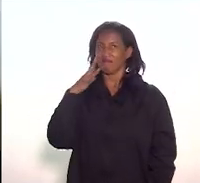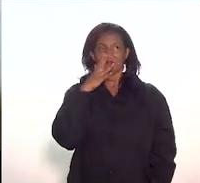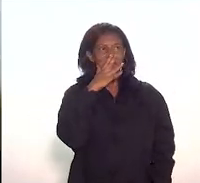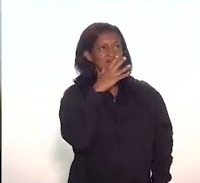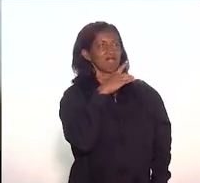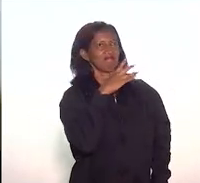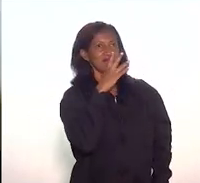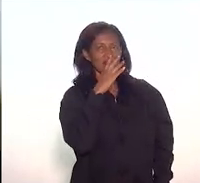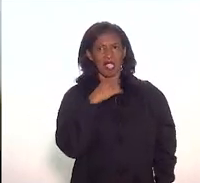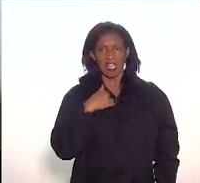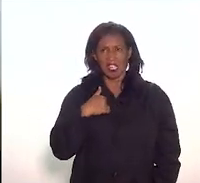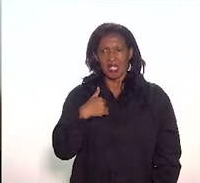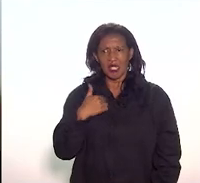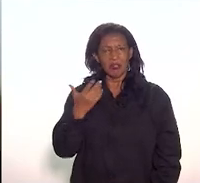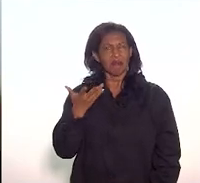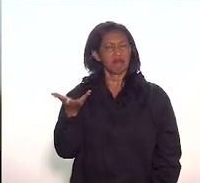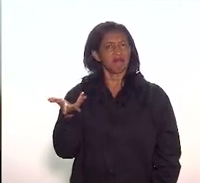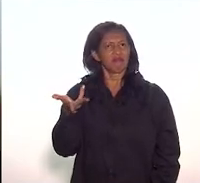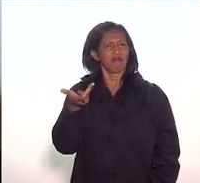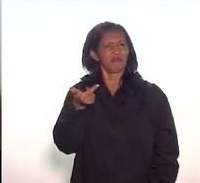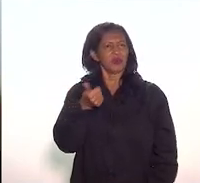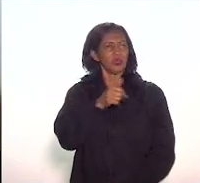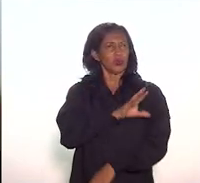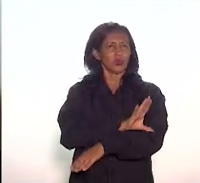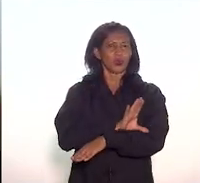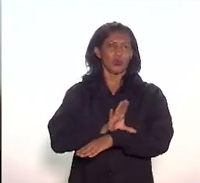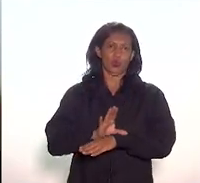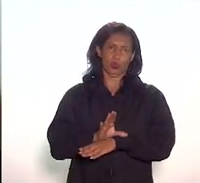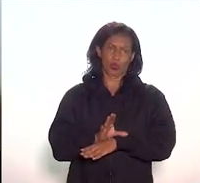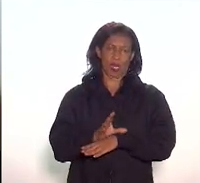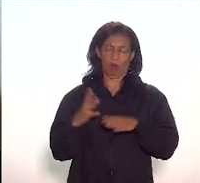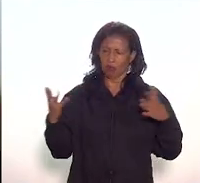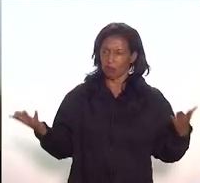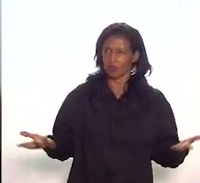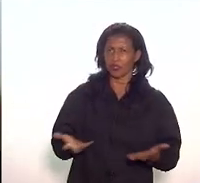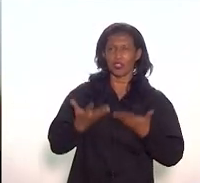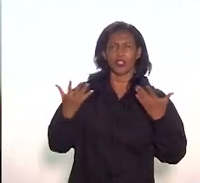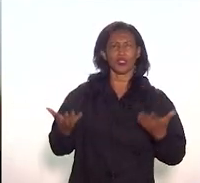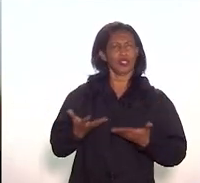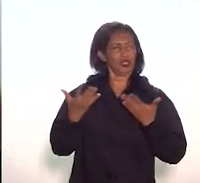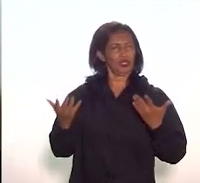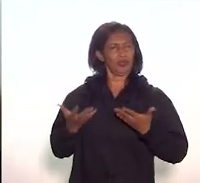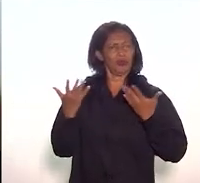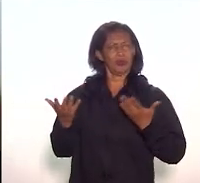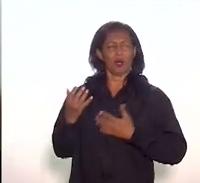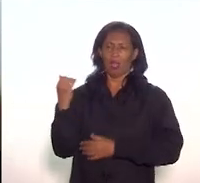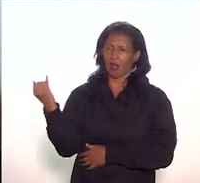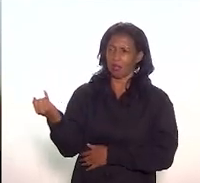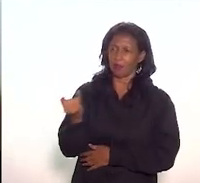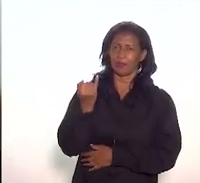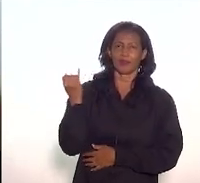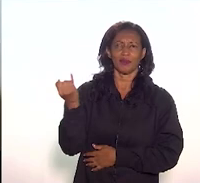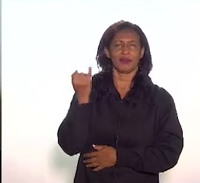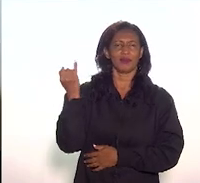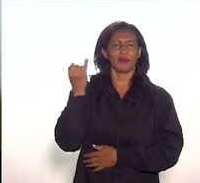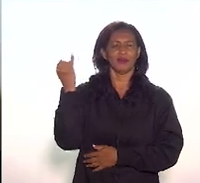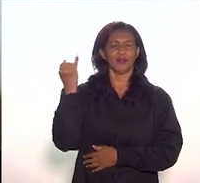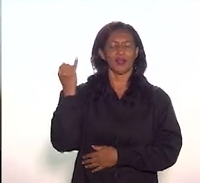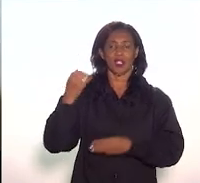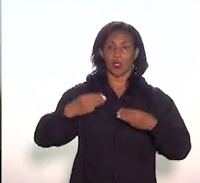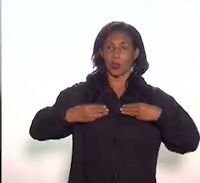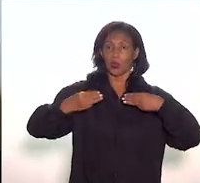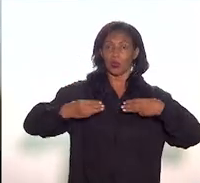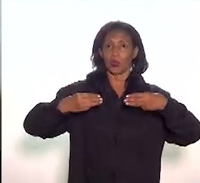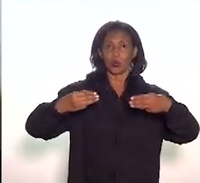admirador desse processo cultural e estimo e prezo a importância do Museu do